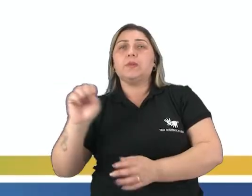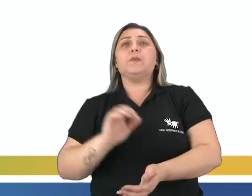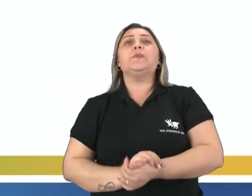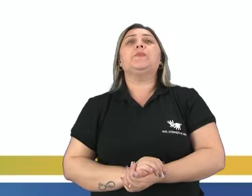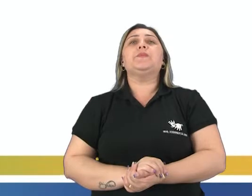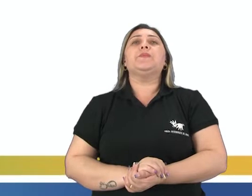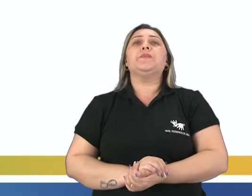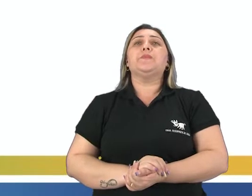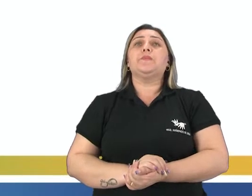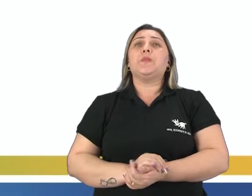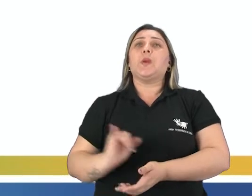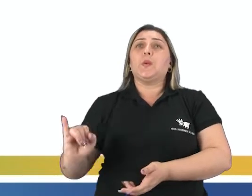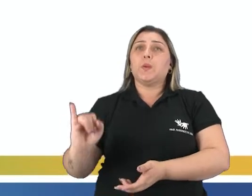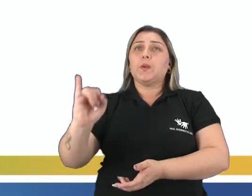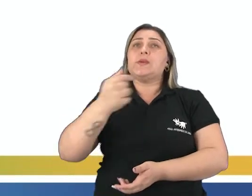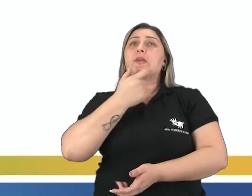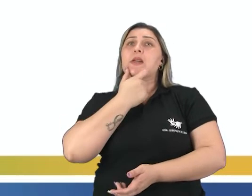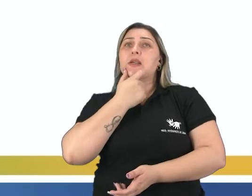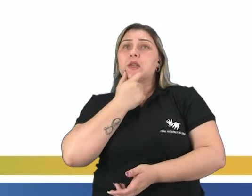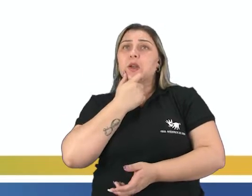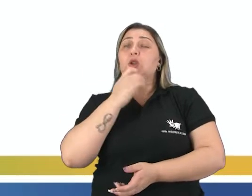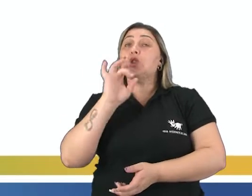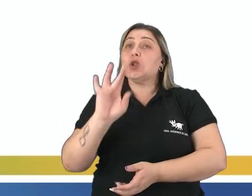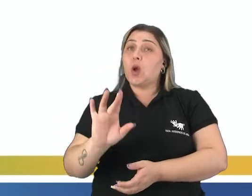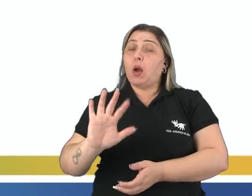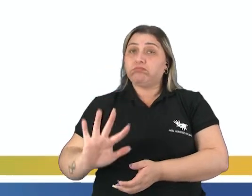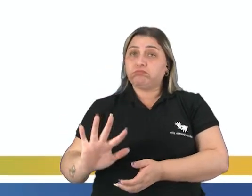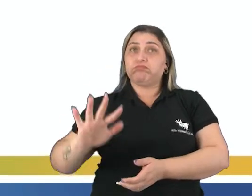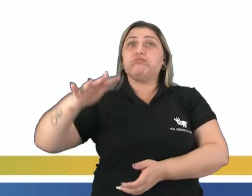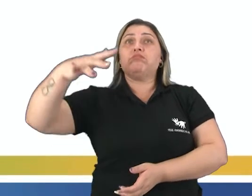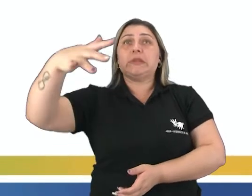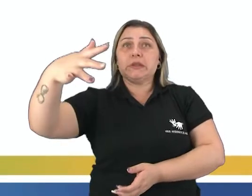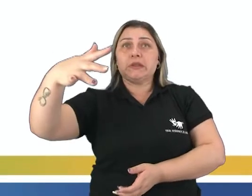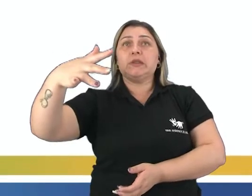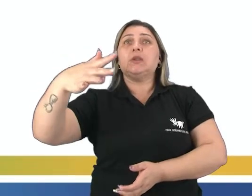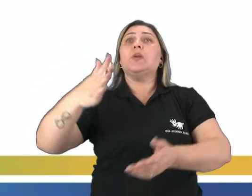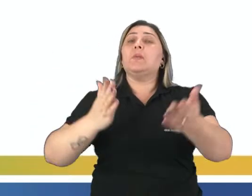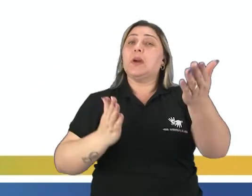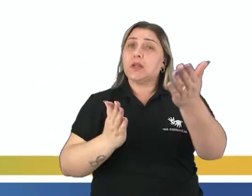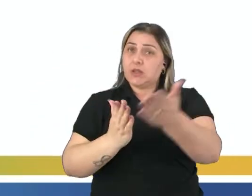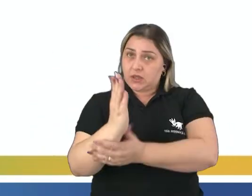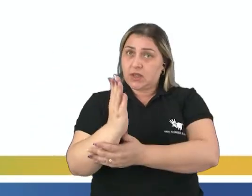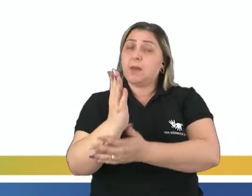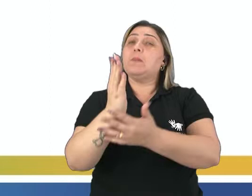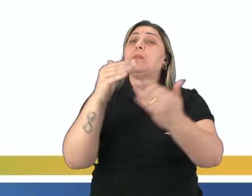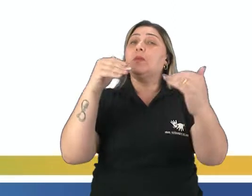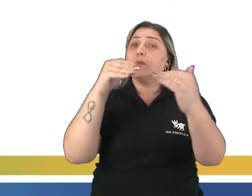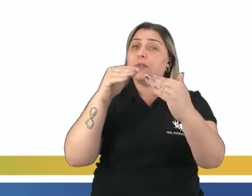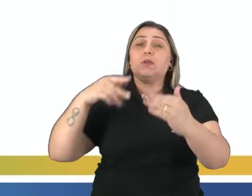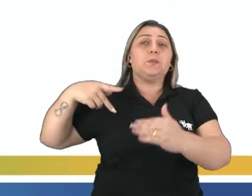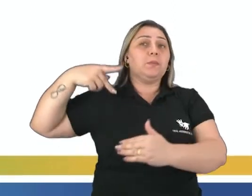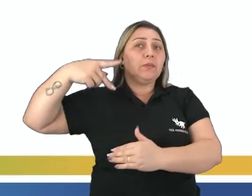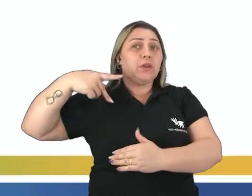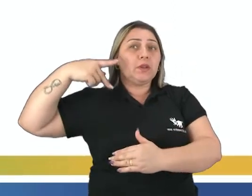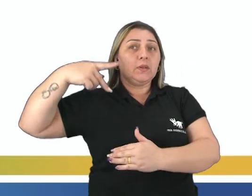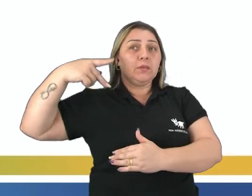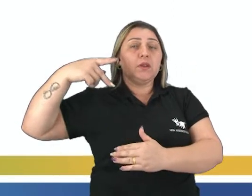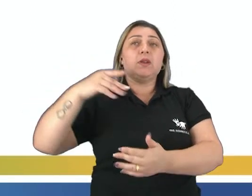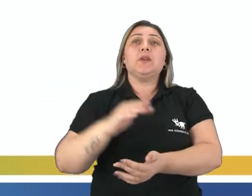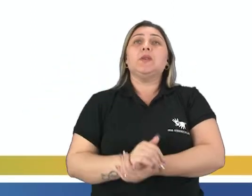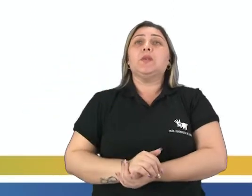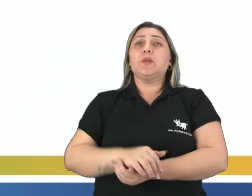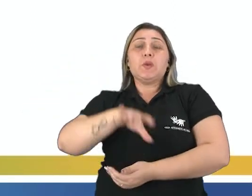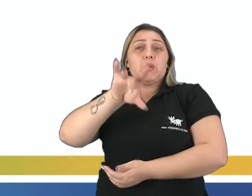Os impostos na Inglaterra só sofreriam aumento com a aprovação do parlamento. Então, só poderia